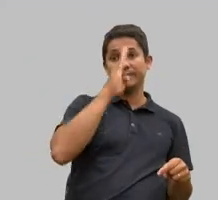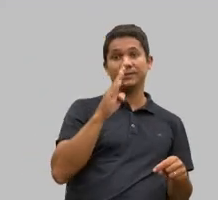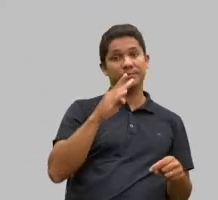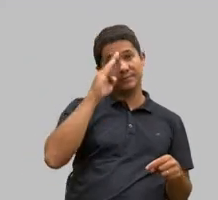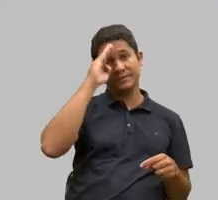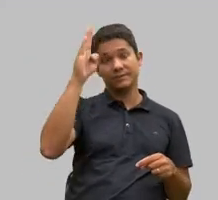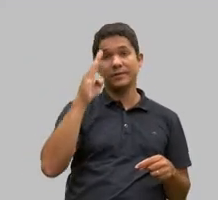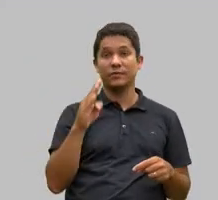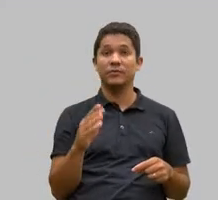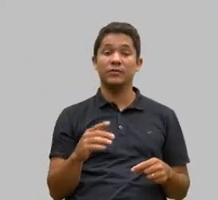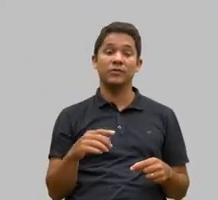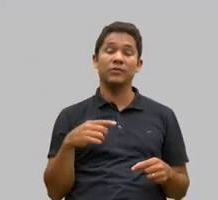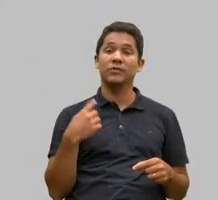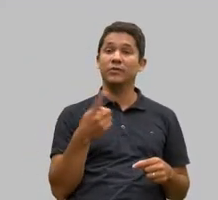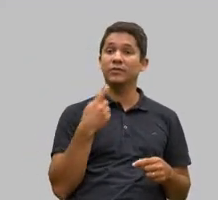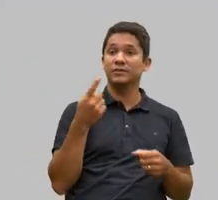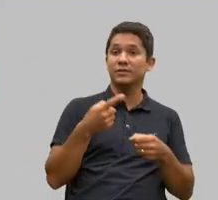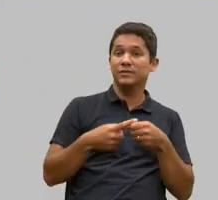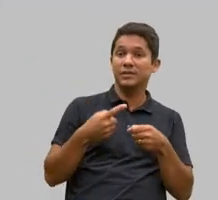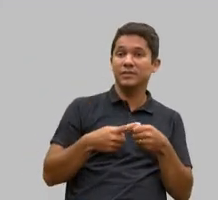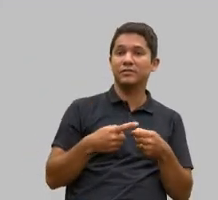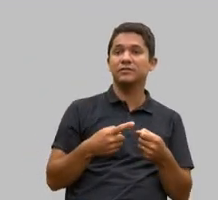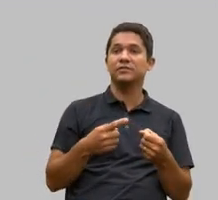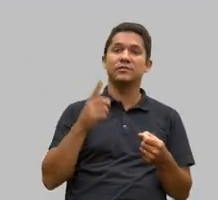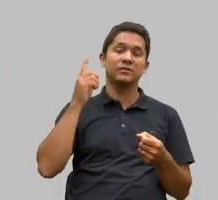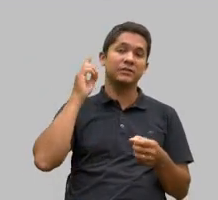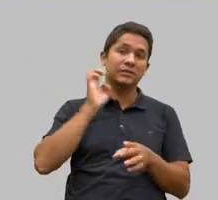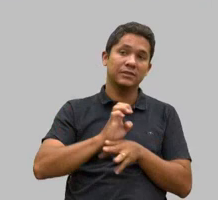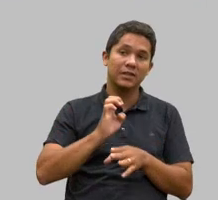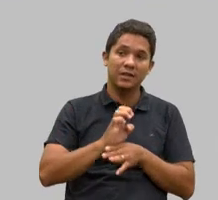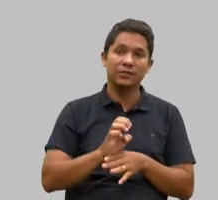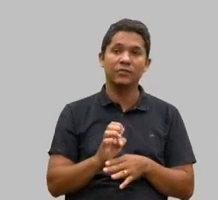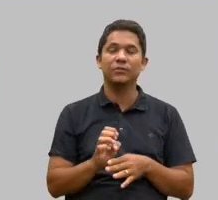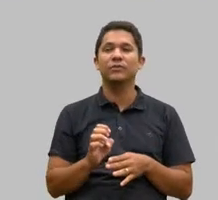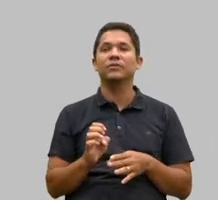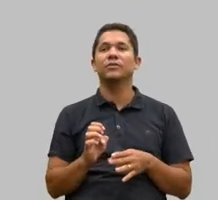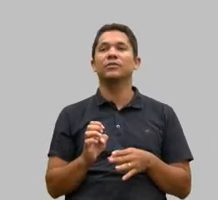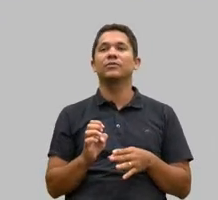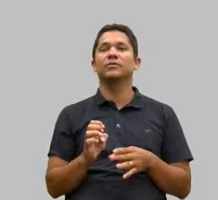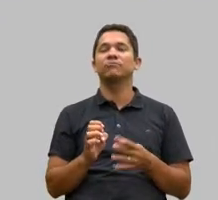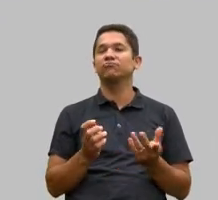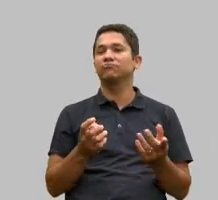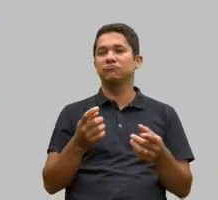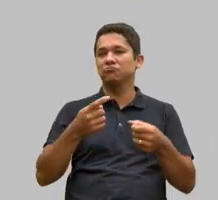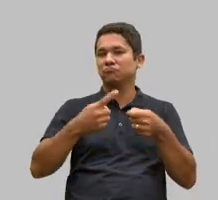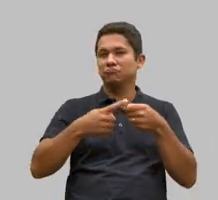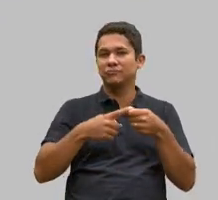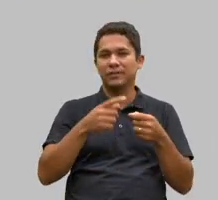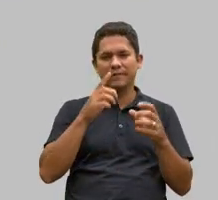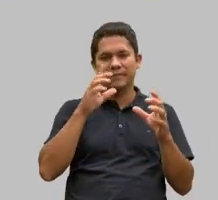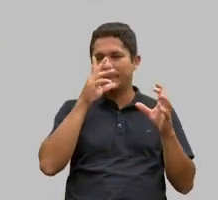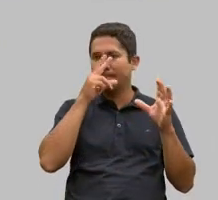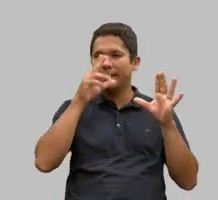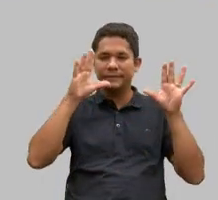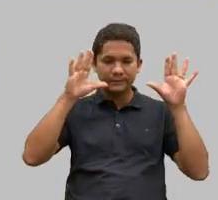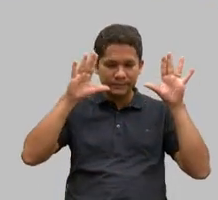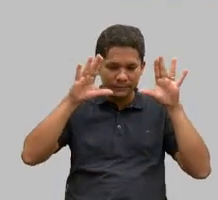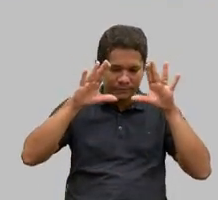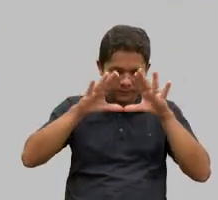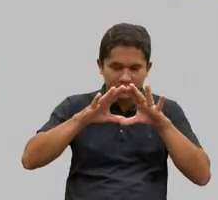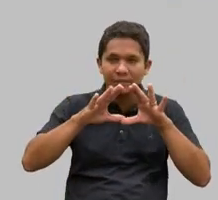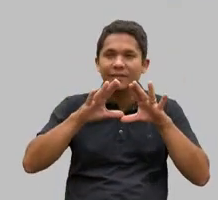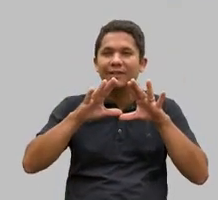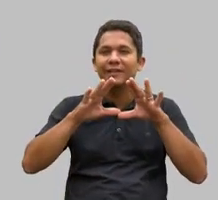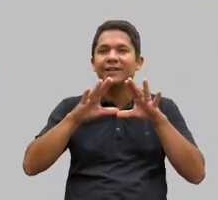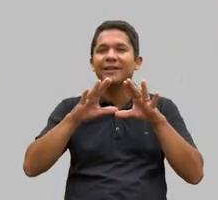no nosso município e na nossa comunidade. Porque, quando você vai chegando à lupa na realidade, você chega na realidade como ela é, e não